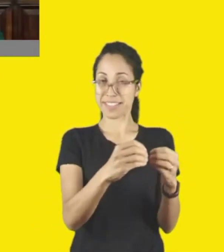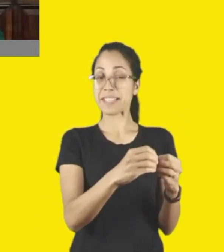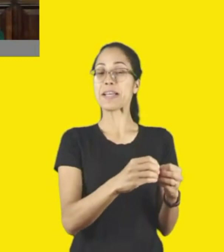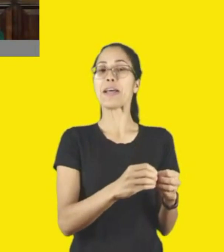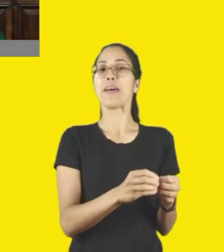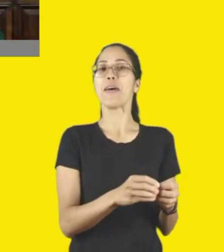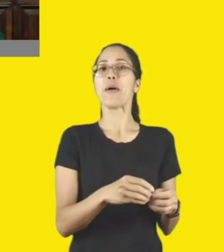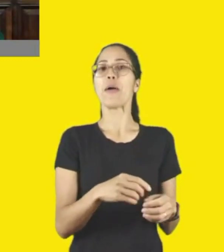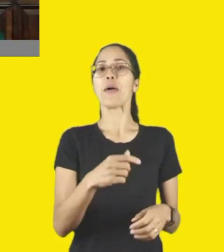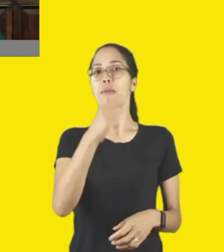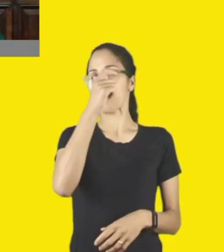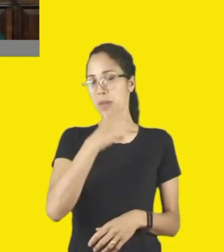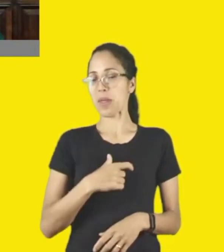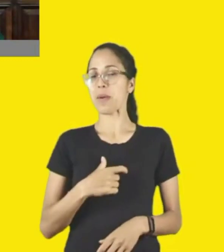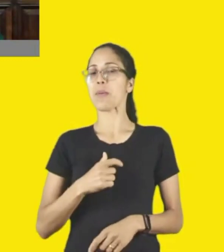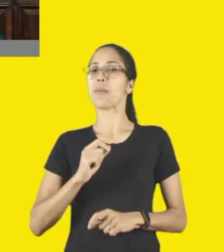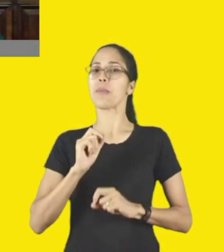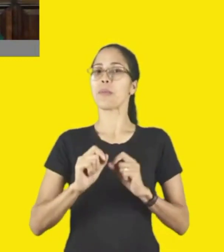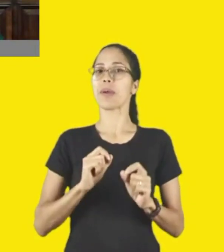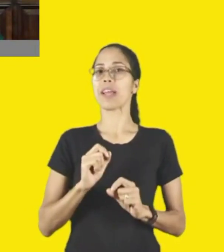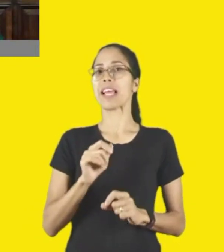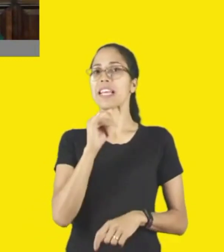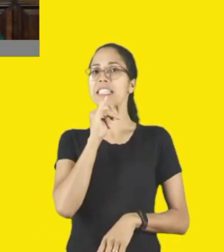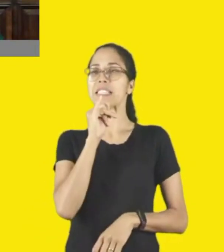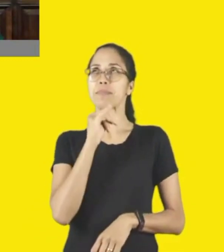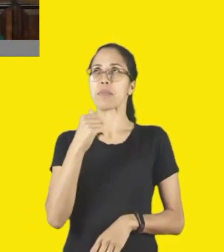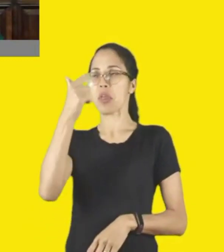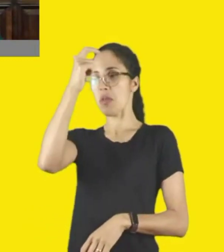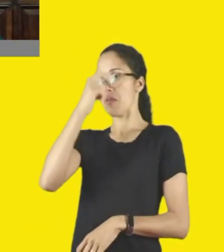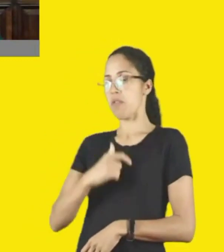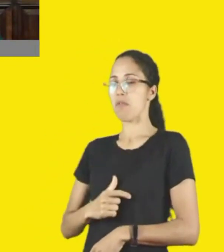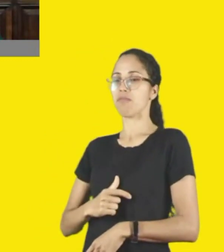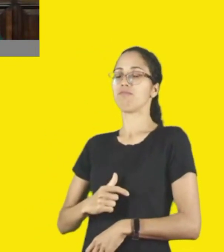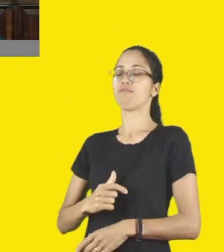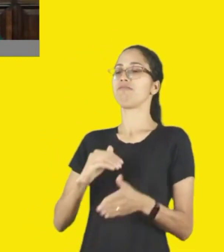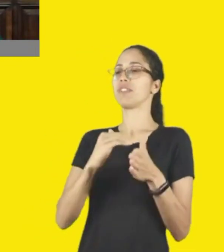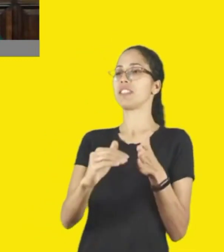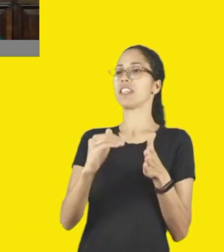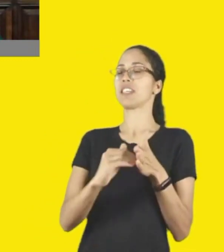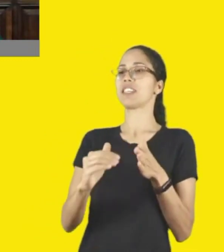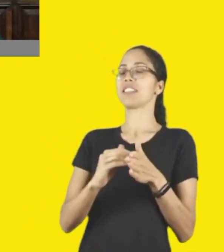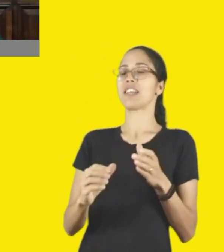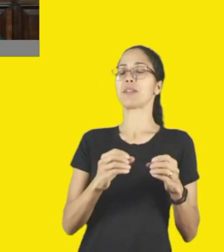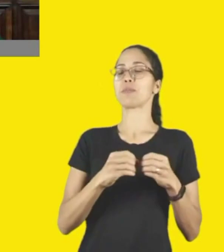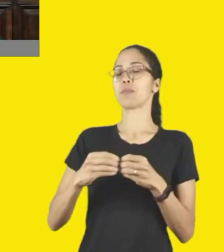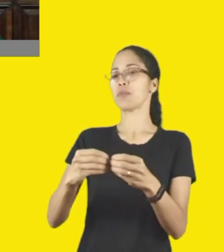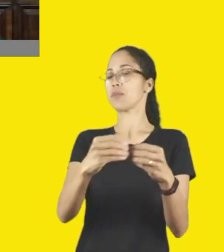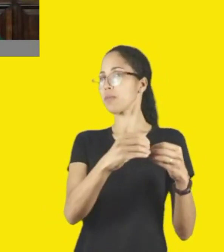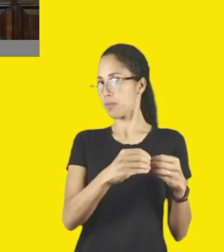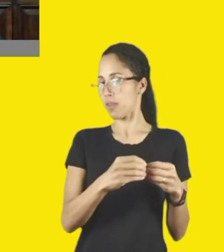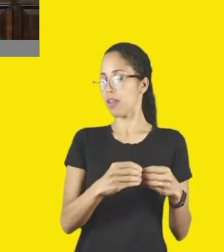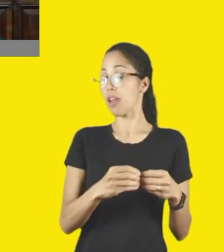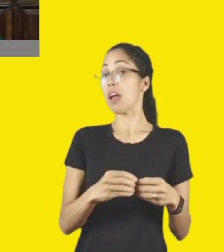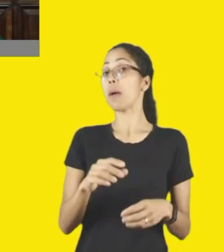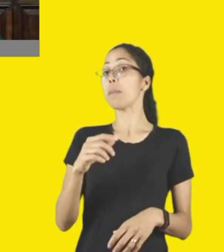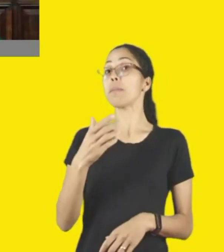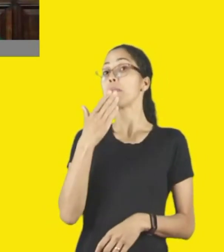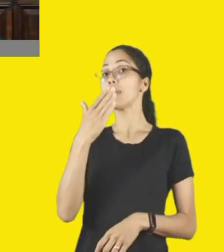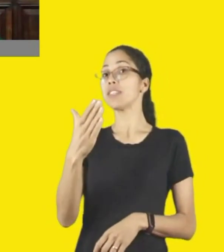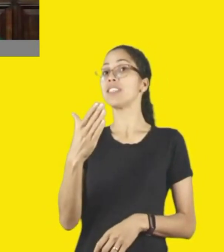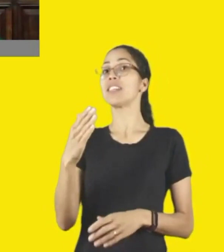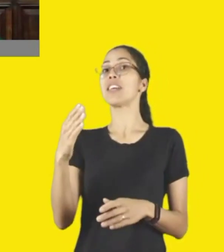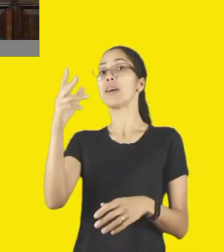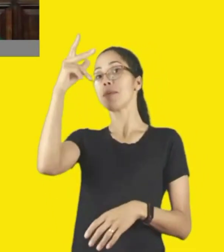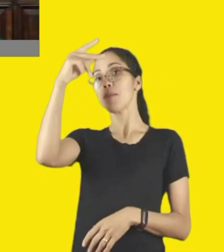uma pessoa que na prefeitura fala, ah, eu sou secretário municipal, eu pedia que os prefeitos pelo menos indicassem uma pessoa que fosse um